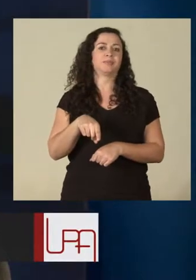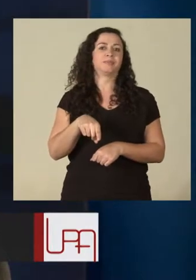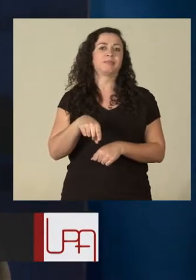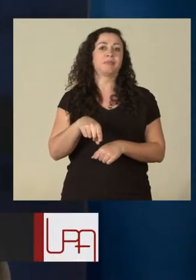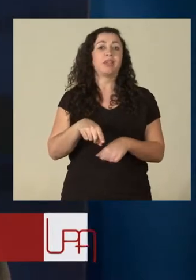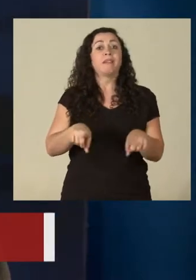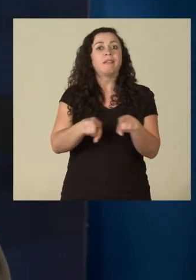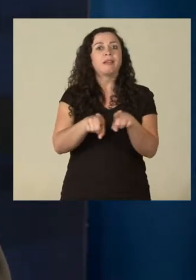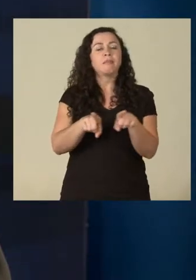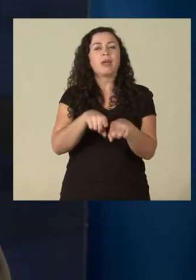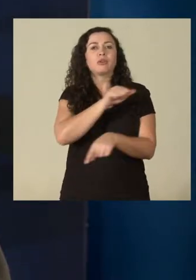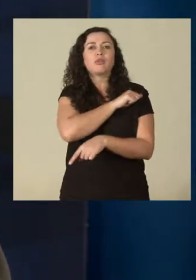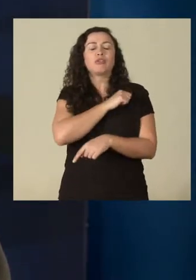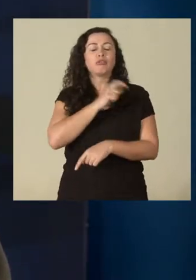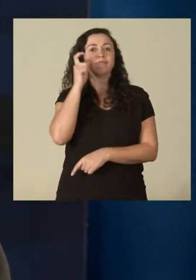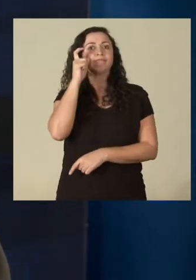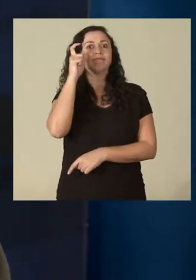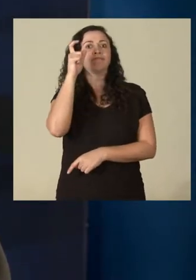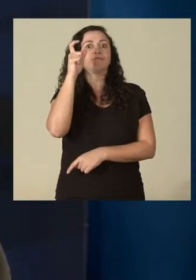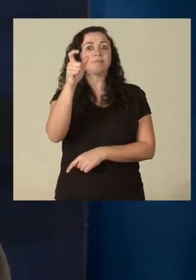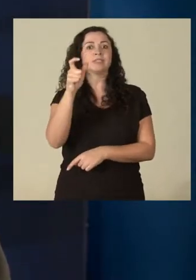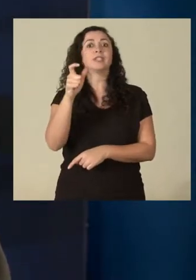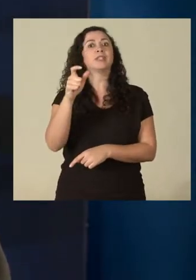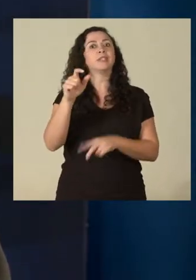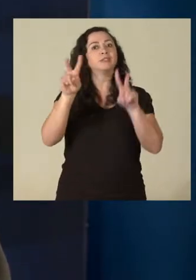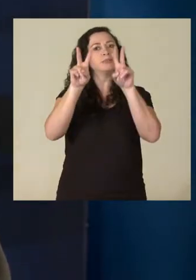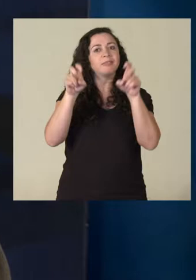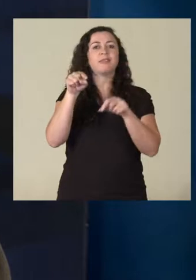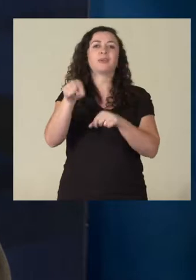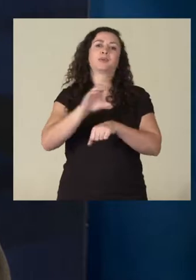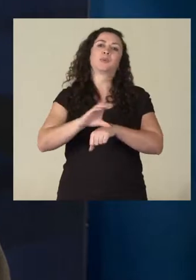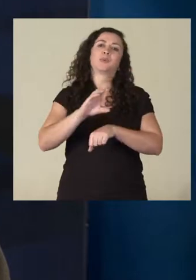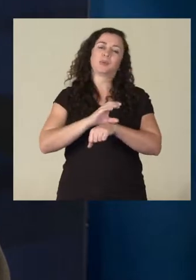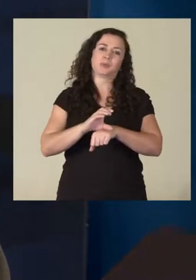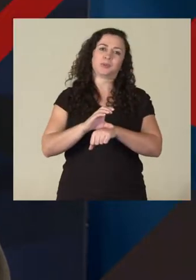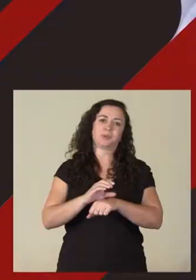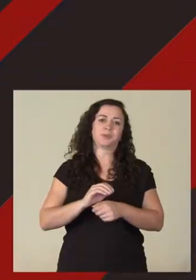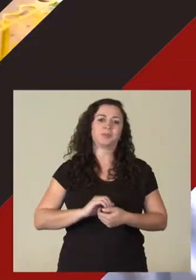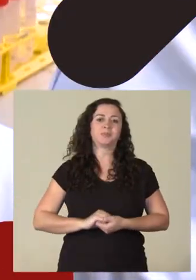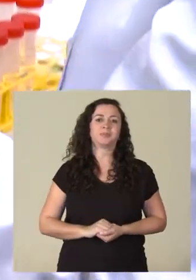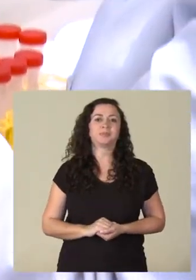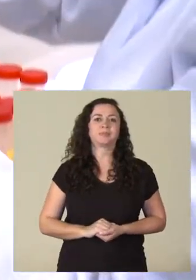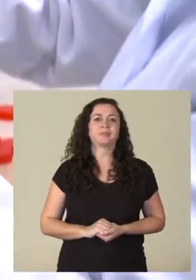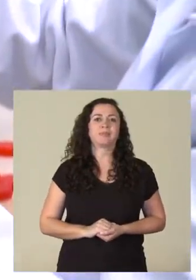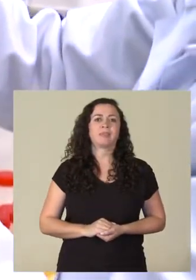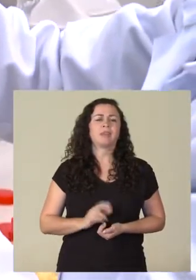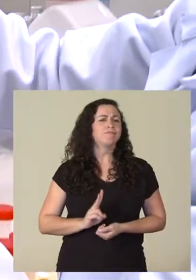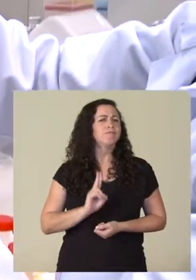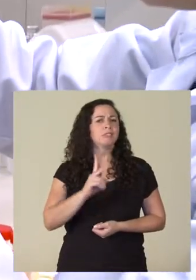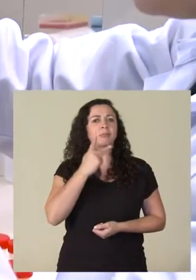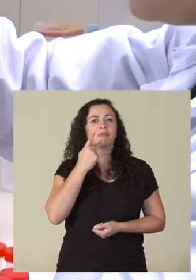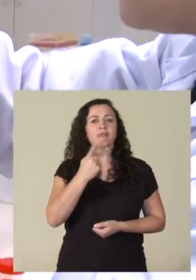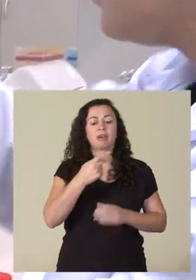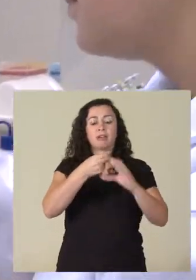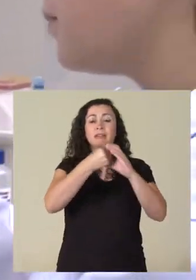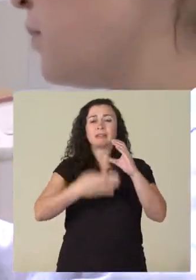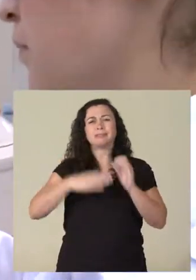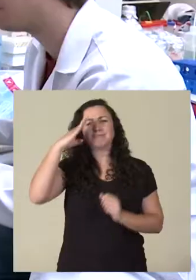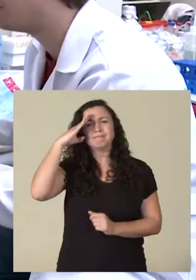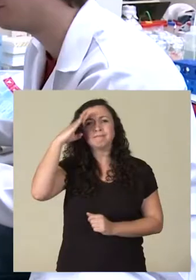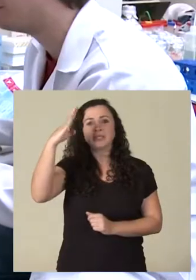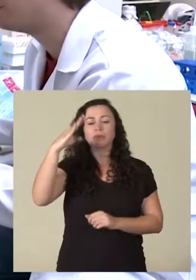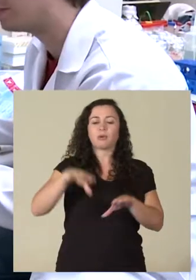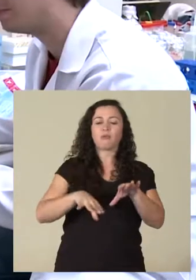e acaba atraindo os alunos, os candidatos, justamente por isso. Eu digo que